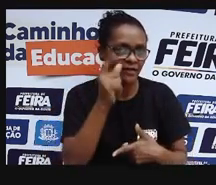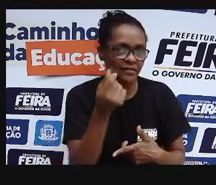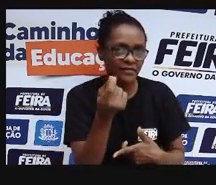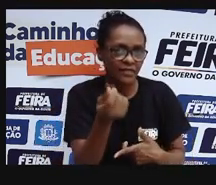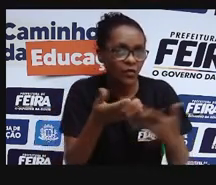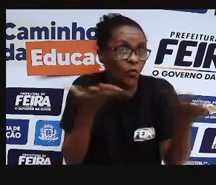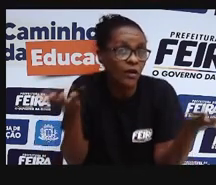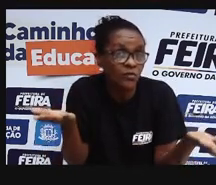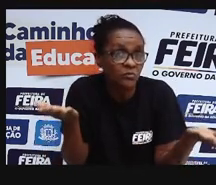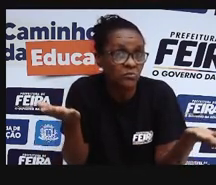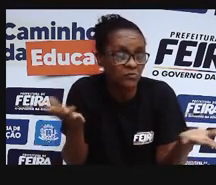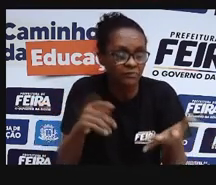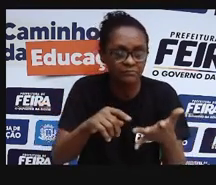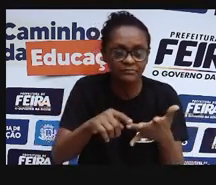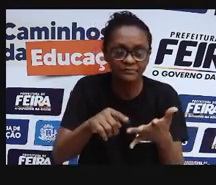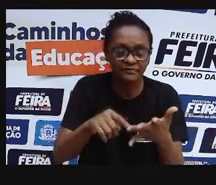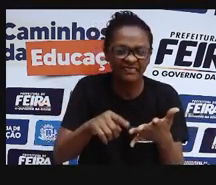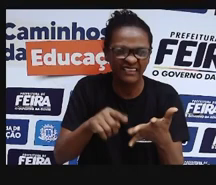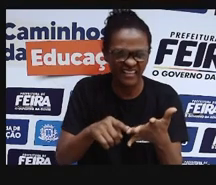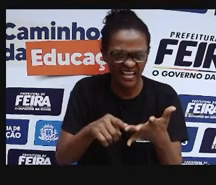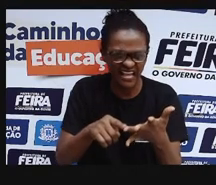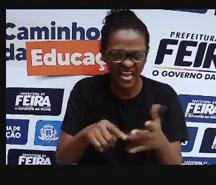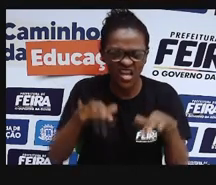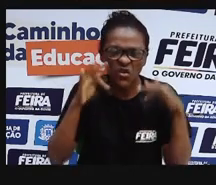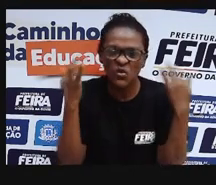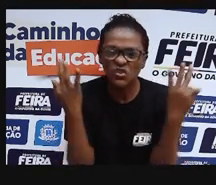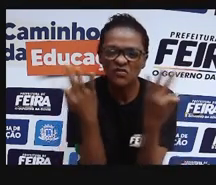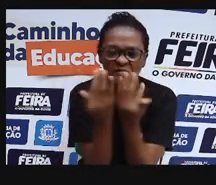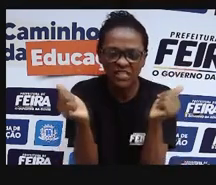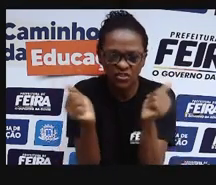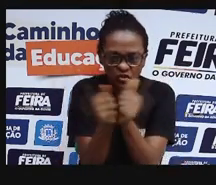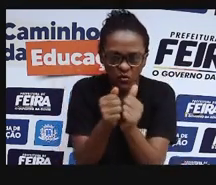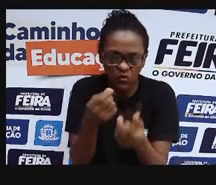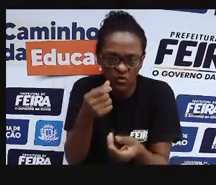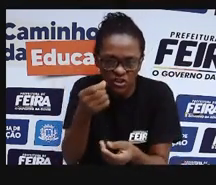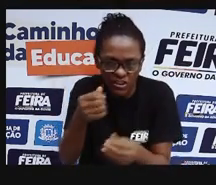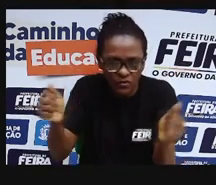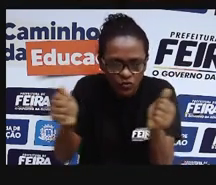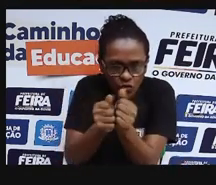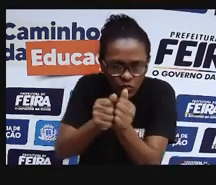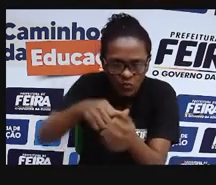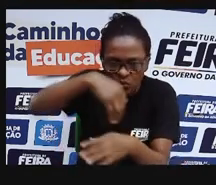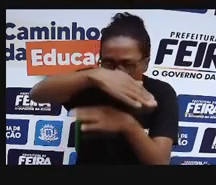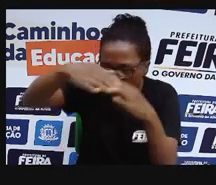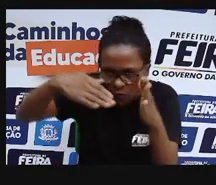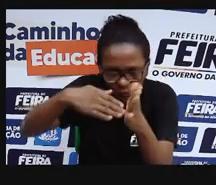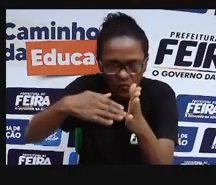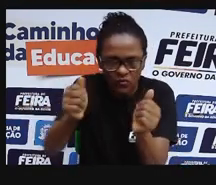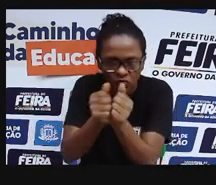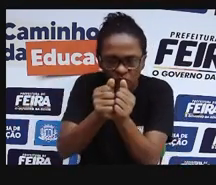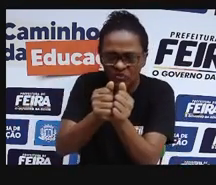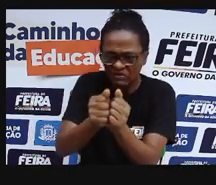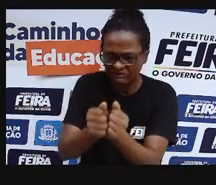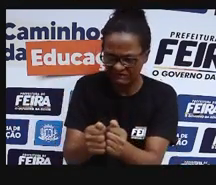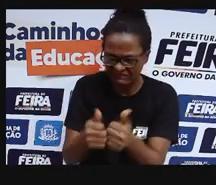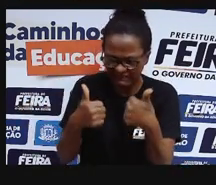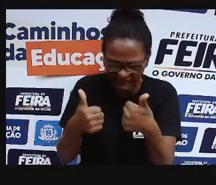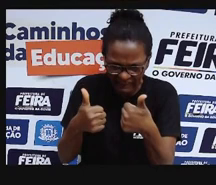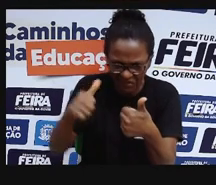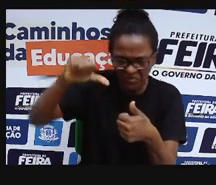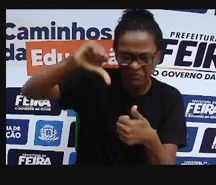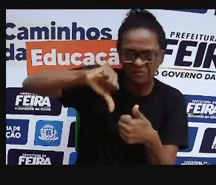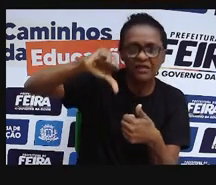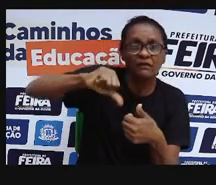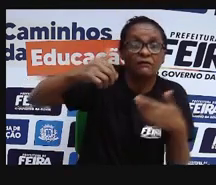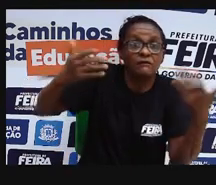Pensando na minha família, a renda da minha família, quando nós juntamos, né? Tudo que nós recebemos, nós temos